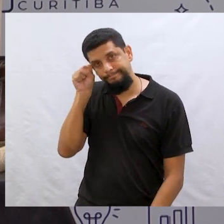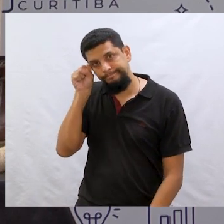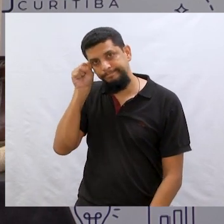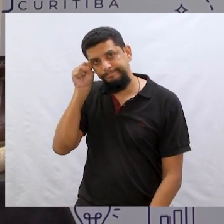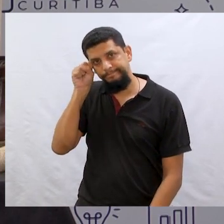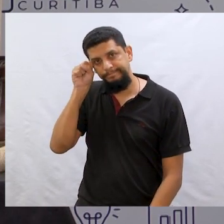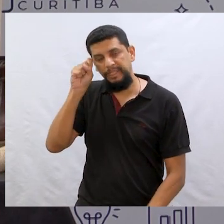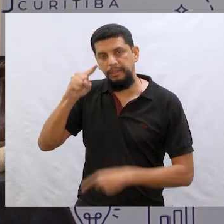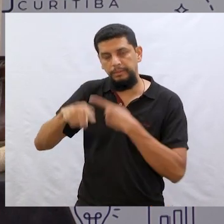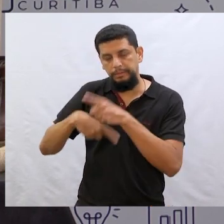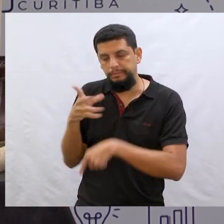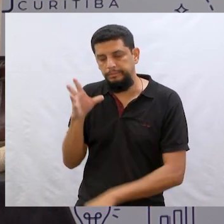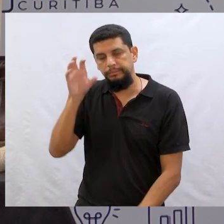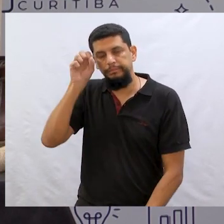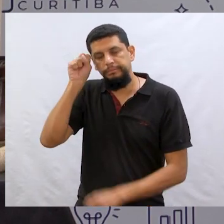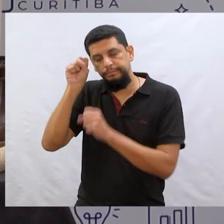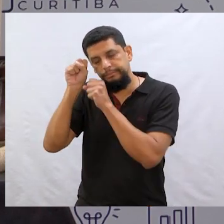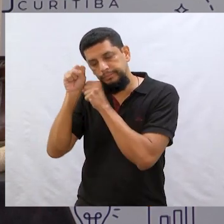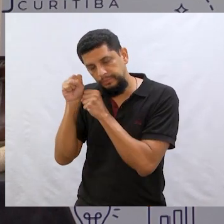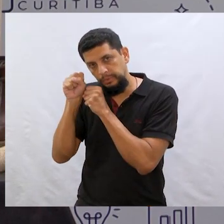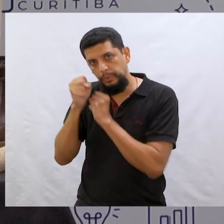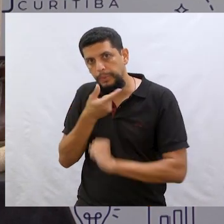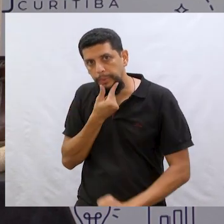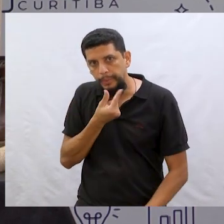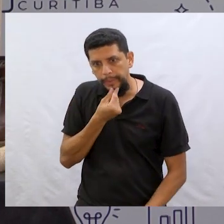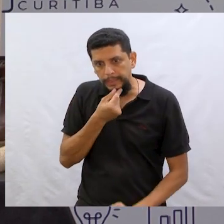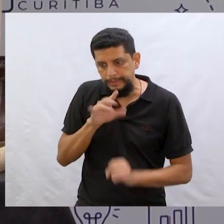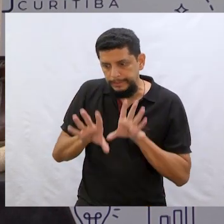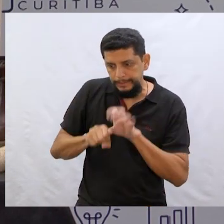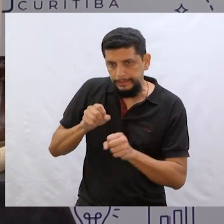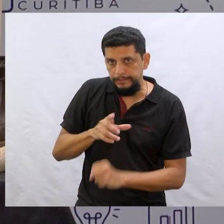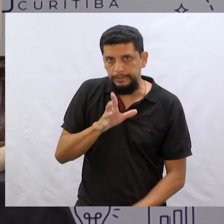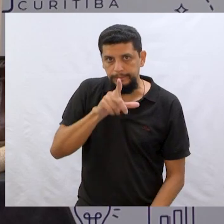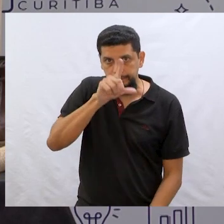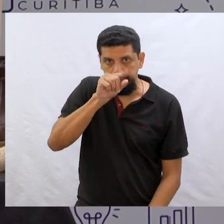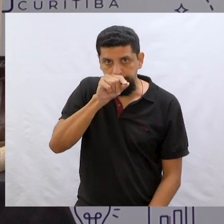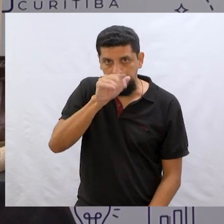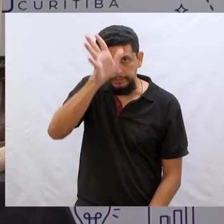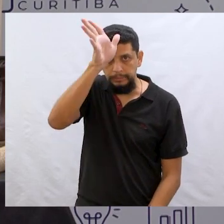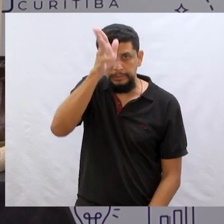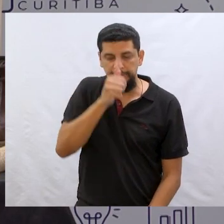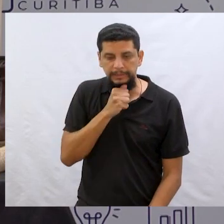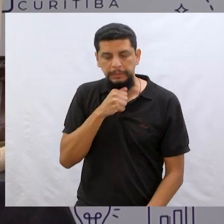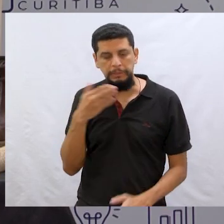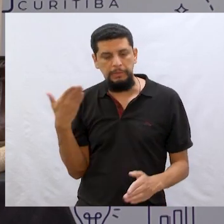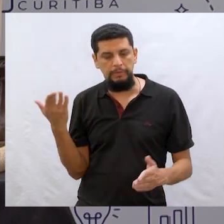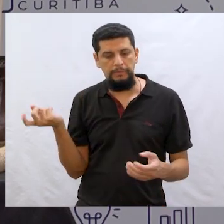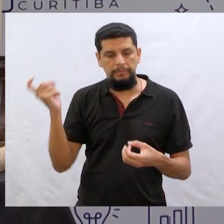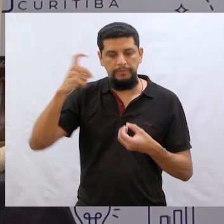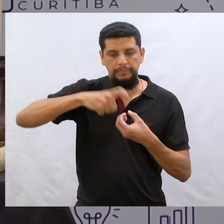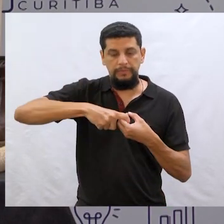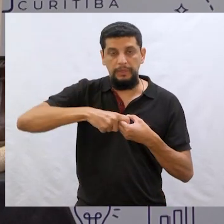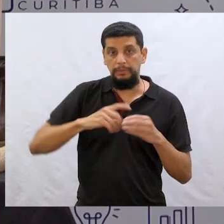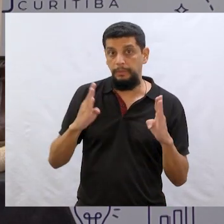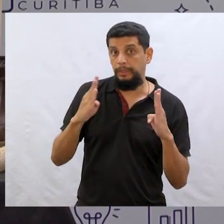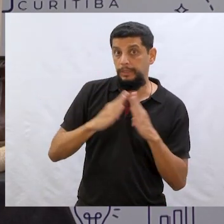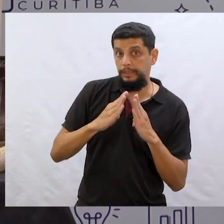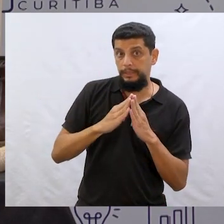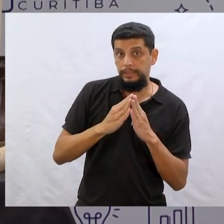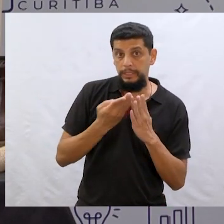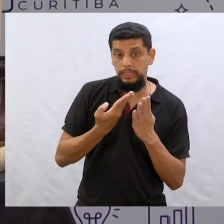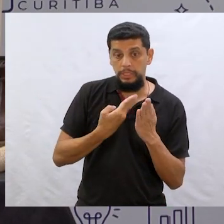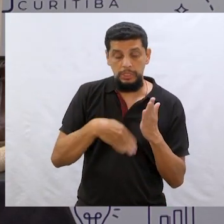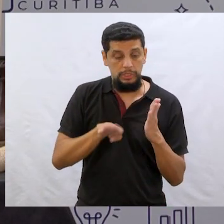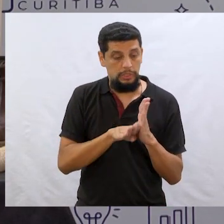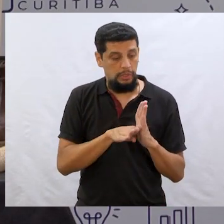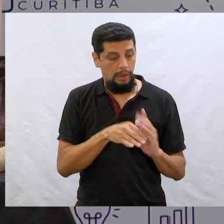dormiu. Ao dormir então, o menino não aguentou. Pegou a galinha, ó, e correu para casa. Chegando em casa,